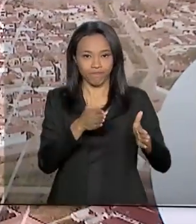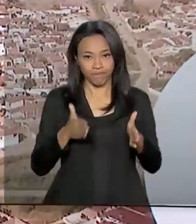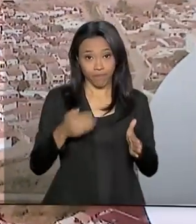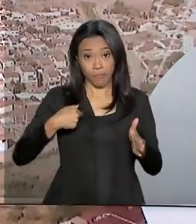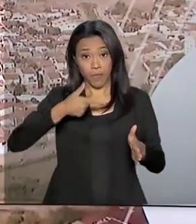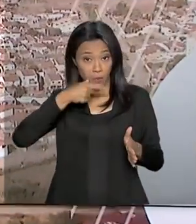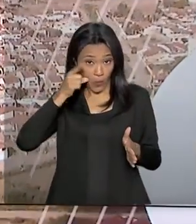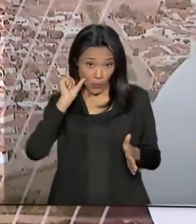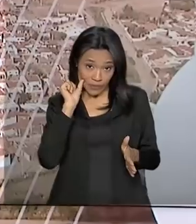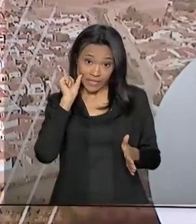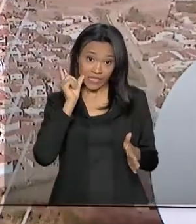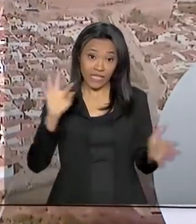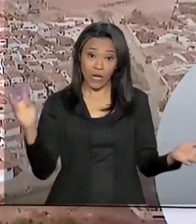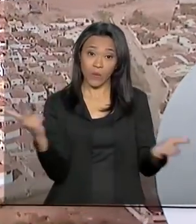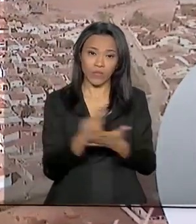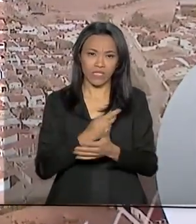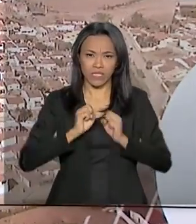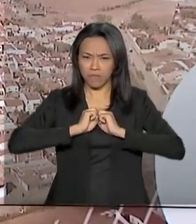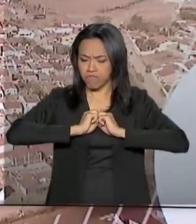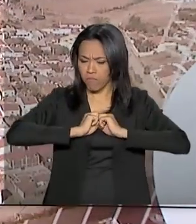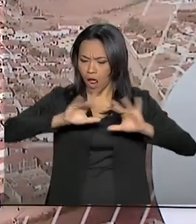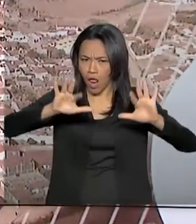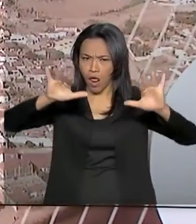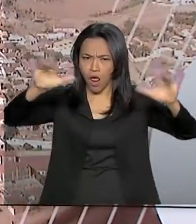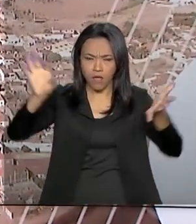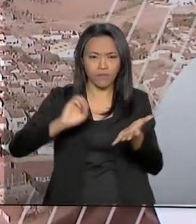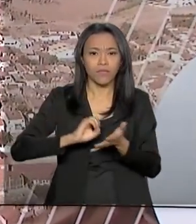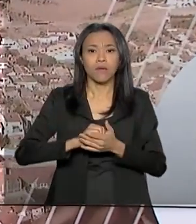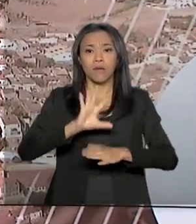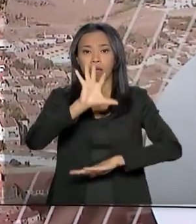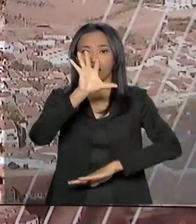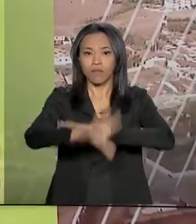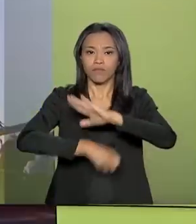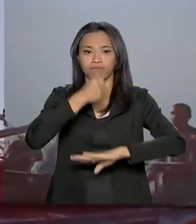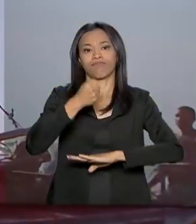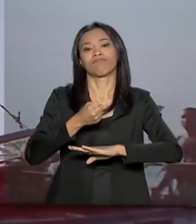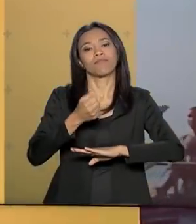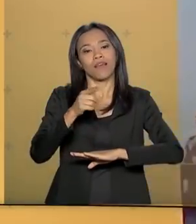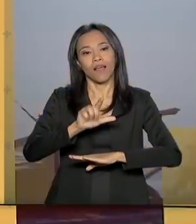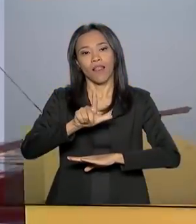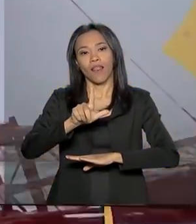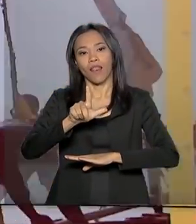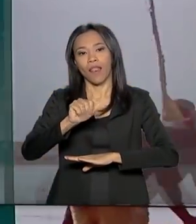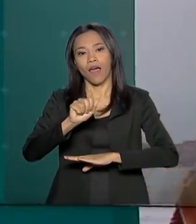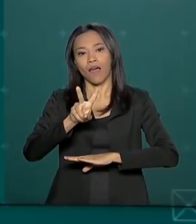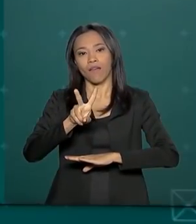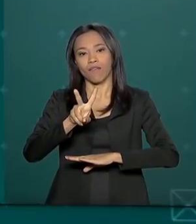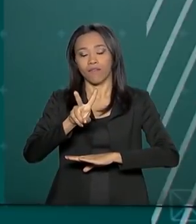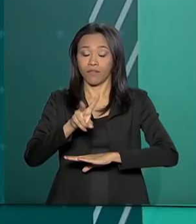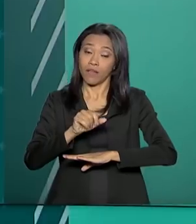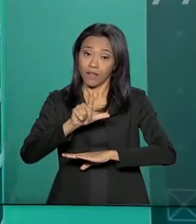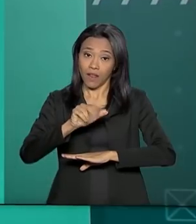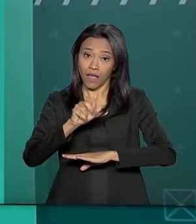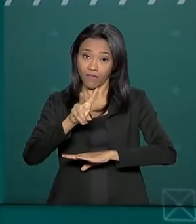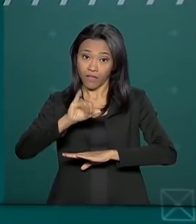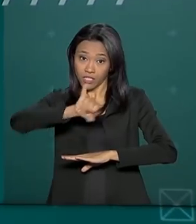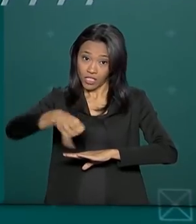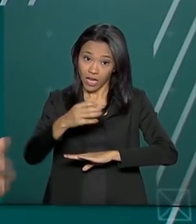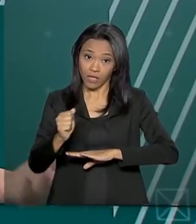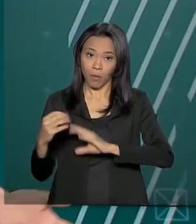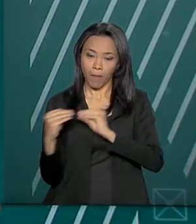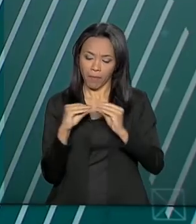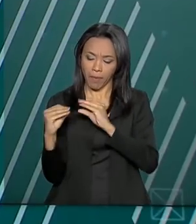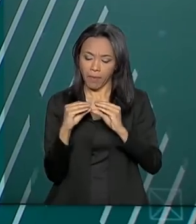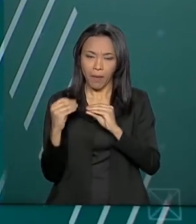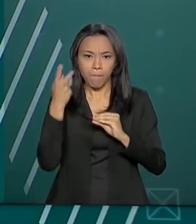Ontem, após o vazamento de mensagens relacionadas à Lava Jato pelo site Intercept Brasil, com trechos de conversas entre procuradores,